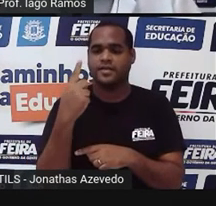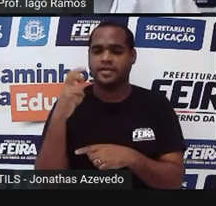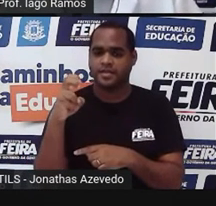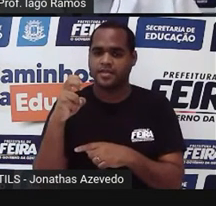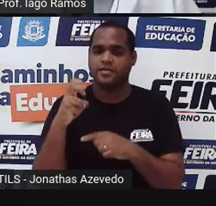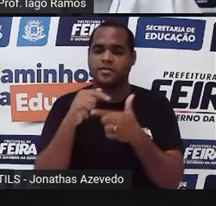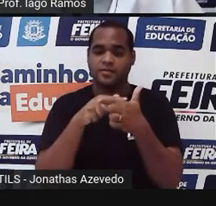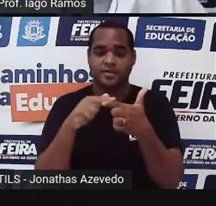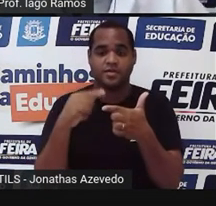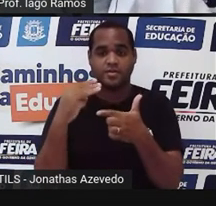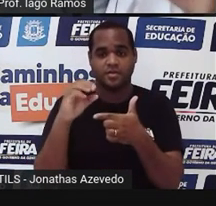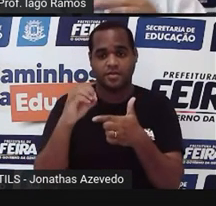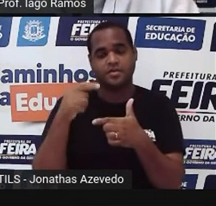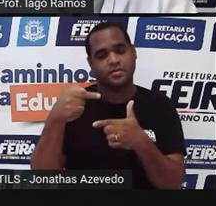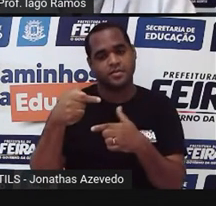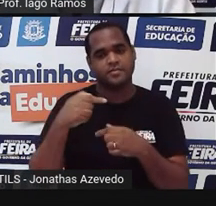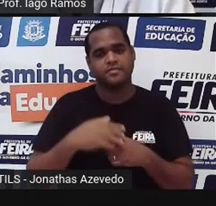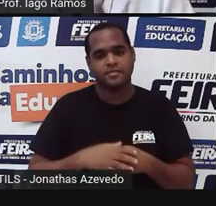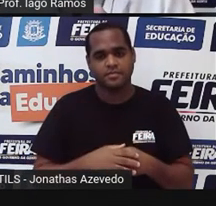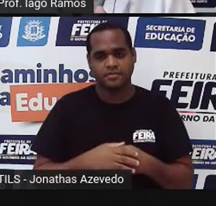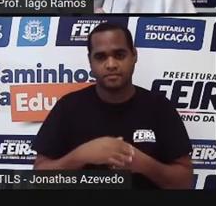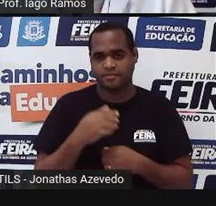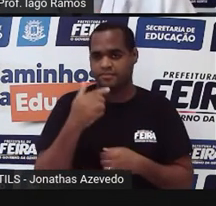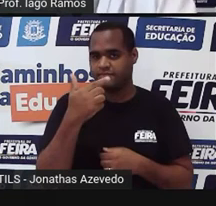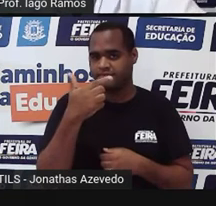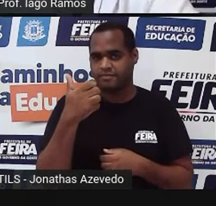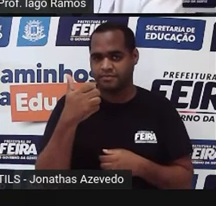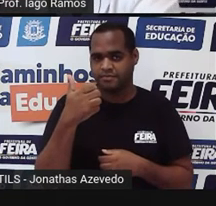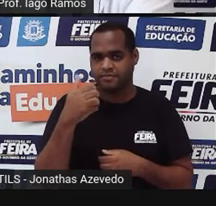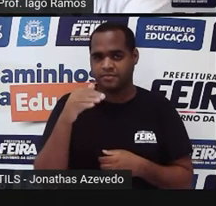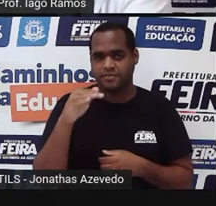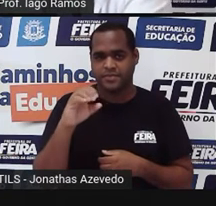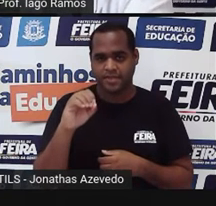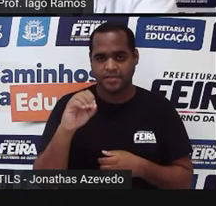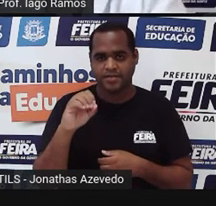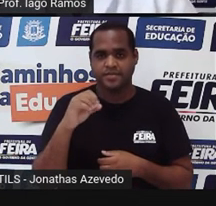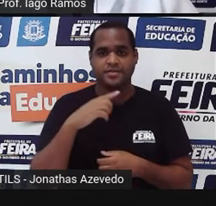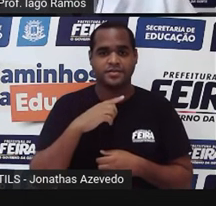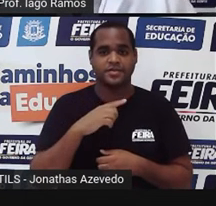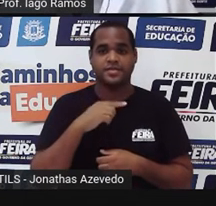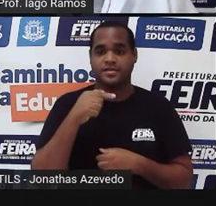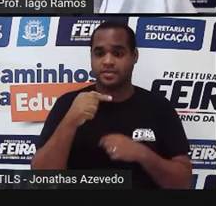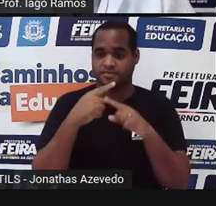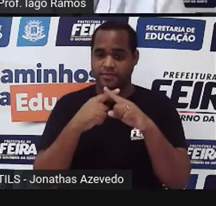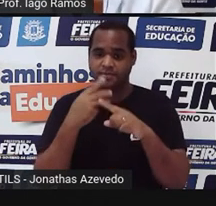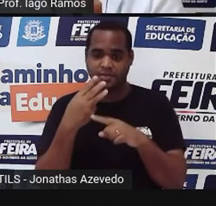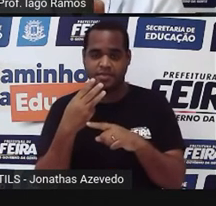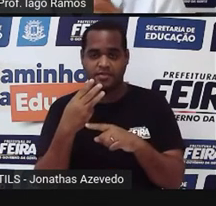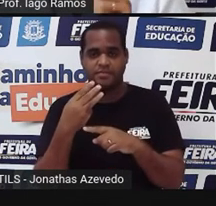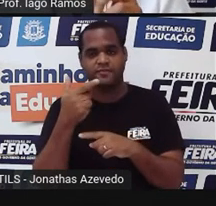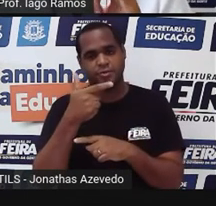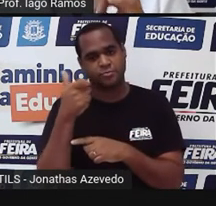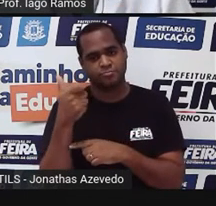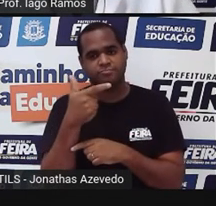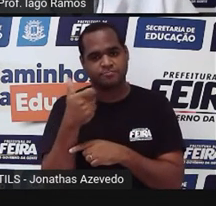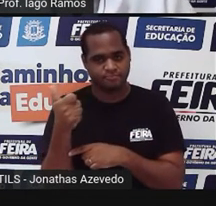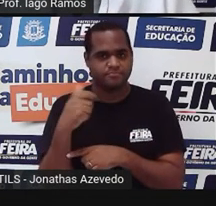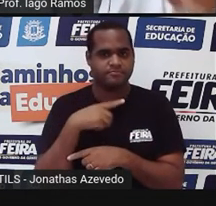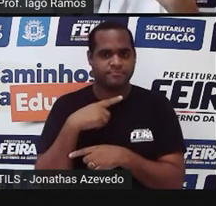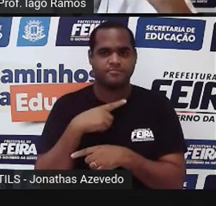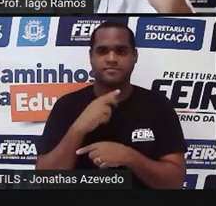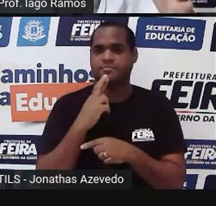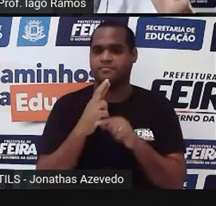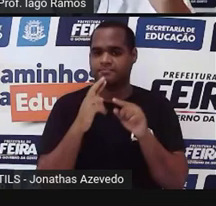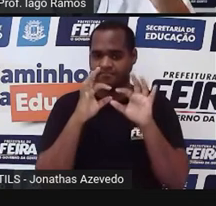7. 7 vezes 3, 21. 7 vezes 3, 210. Colocando ali no resto, fazendo a